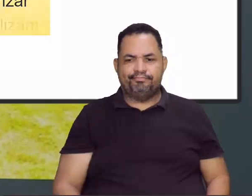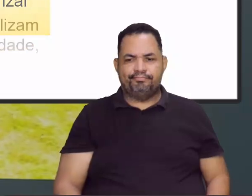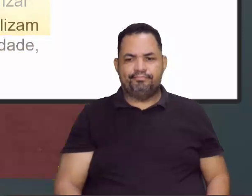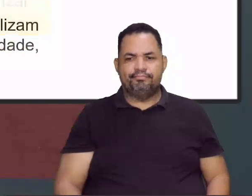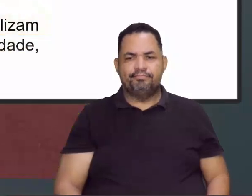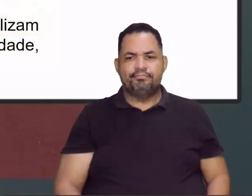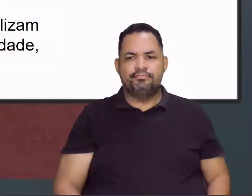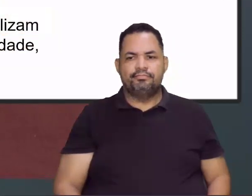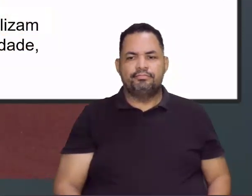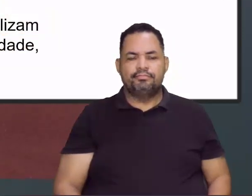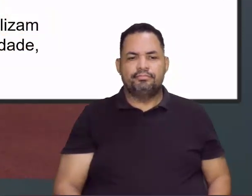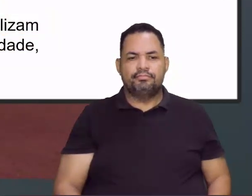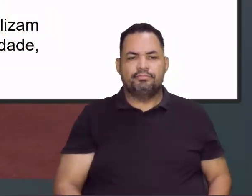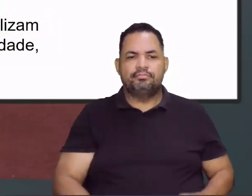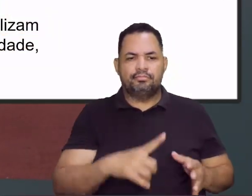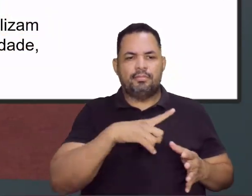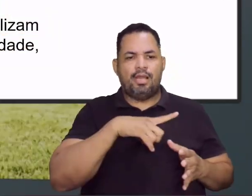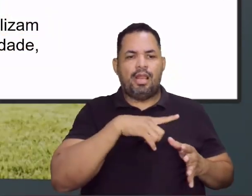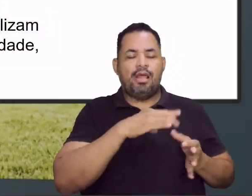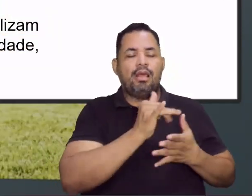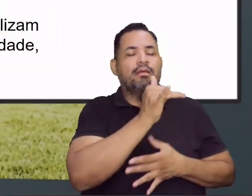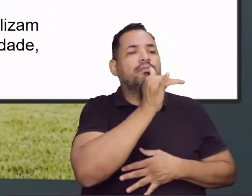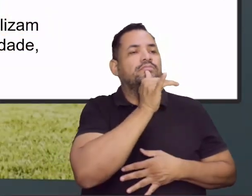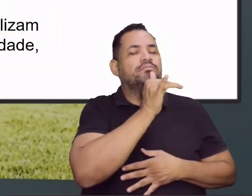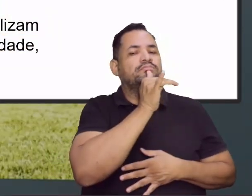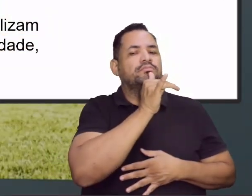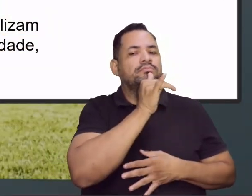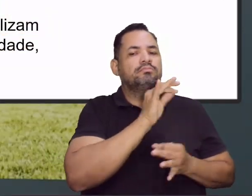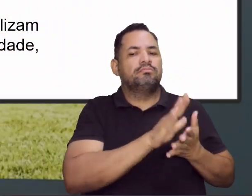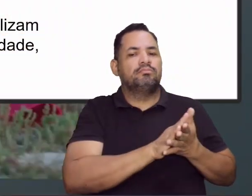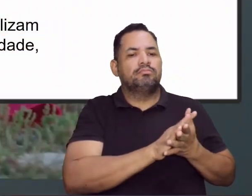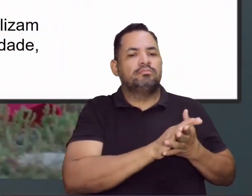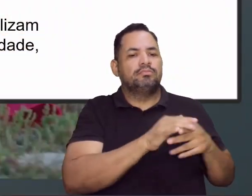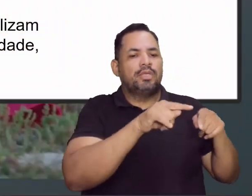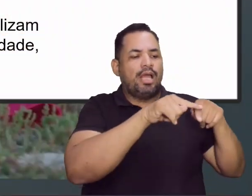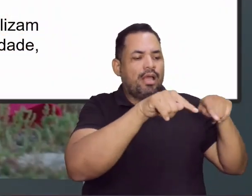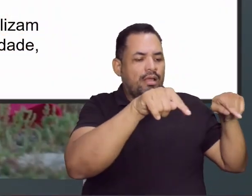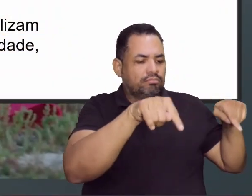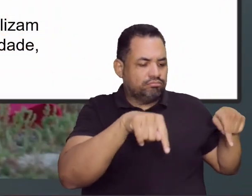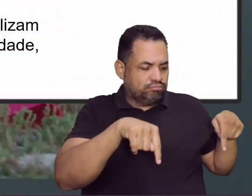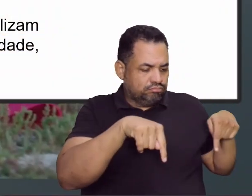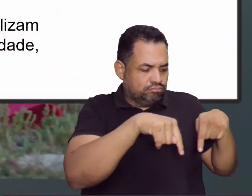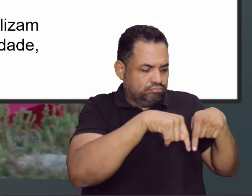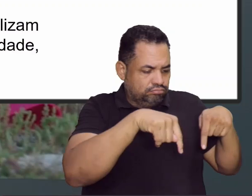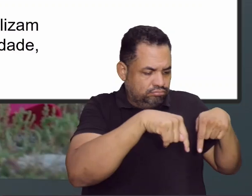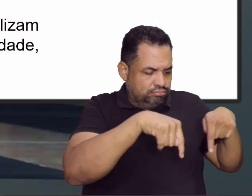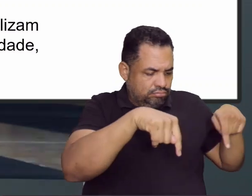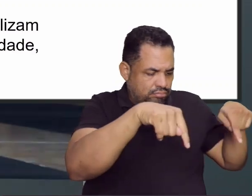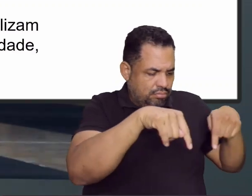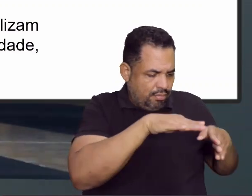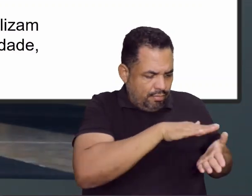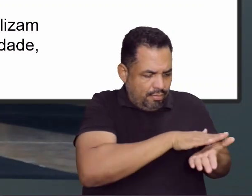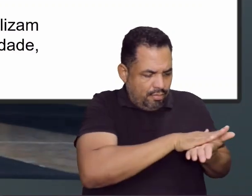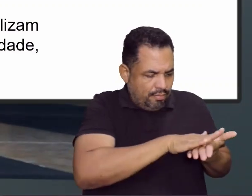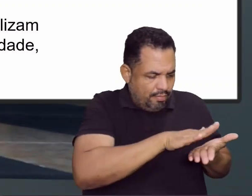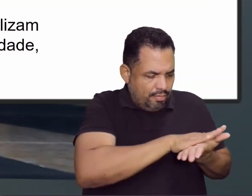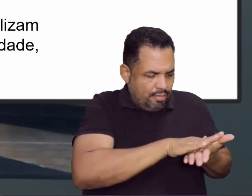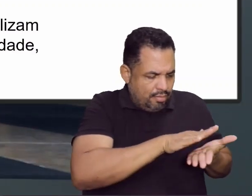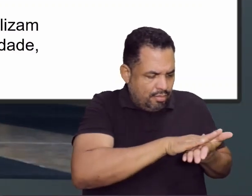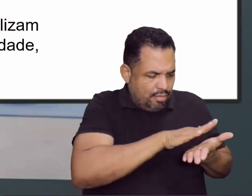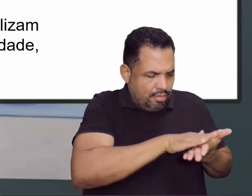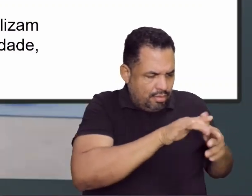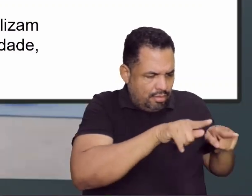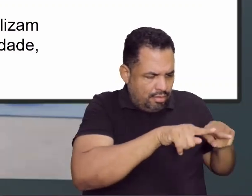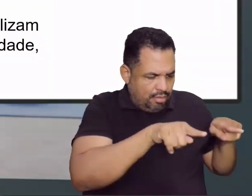Então, olha lá! Então, eu tenho, por exemplo, caríssimo estudante, os jogos de tabuleiro, tá? Jogos de tabuleiro são